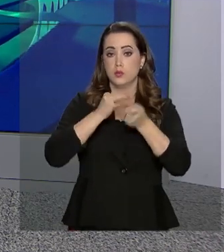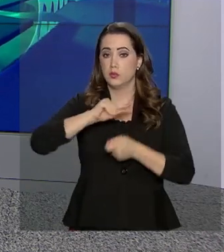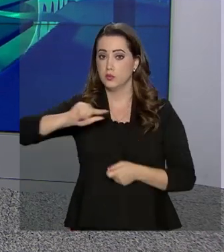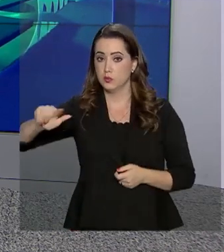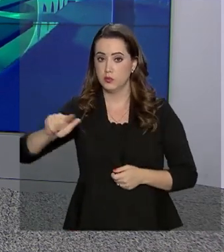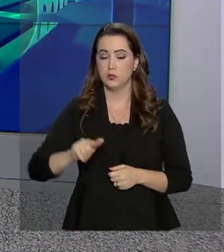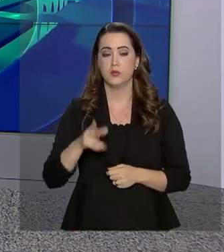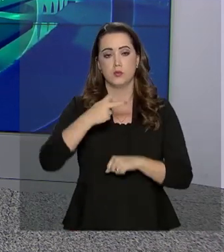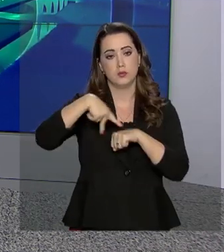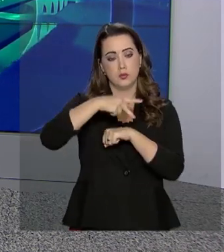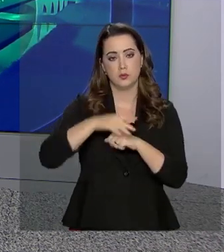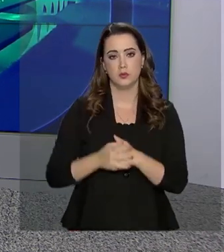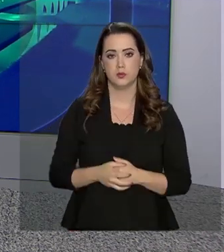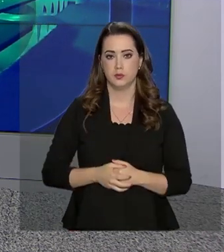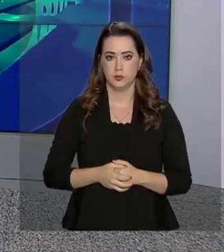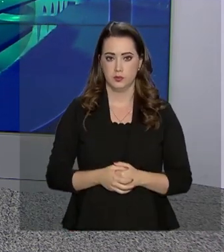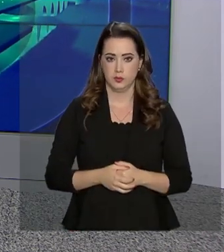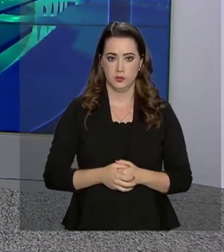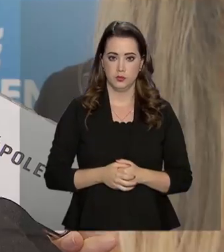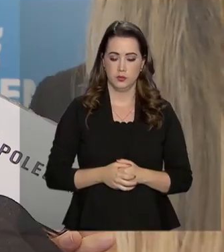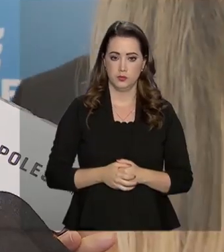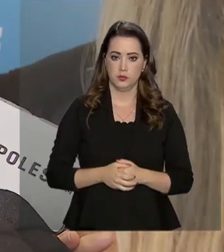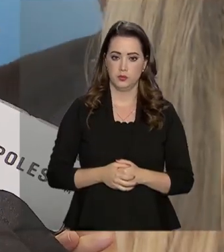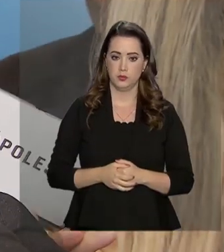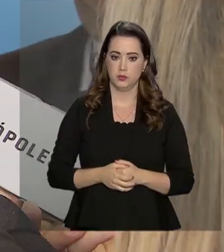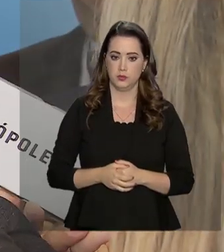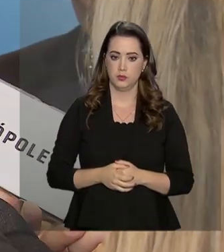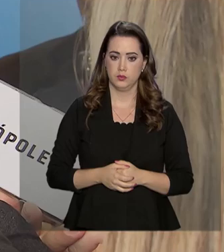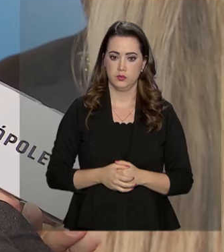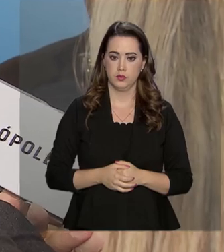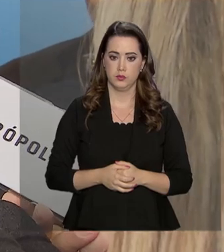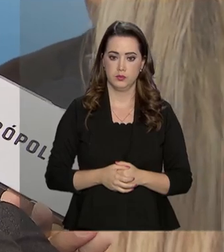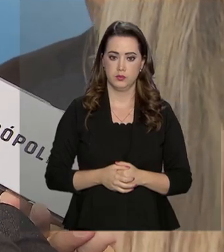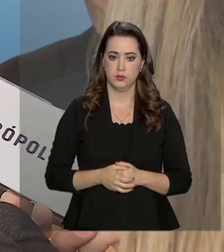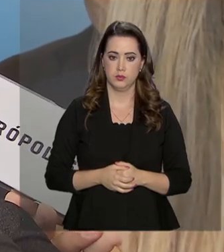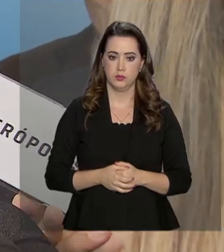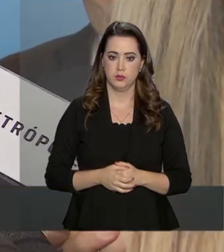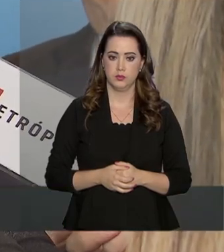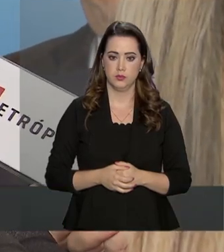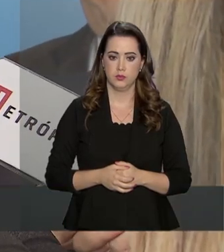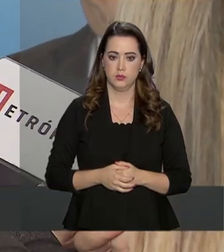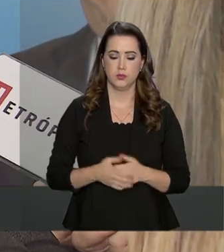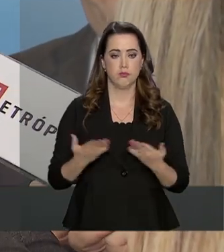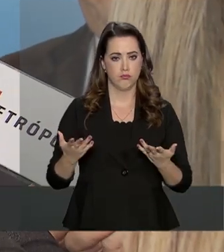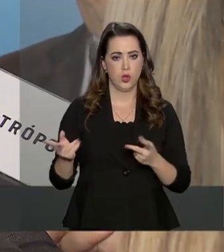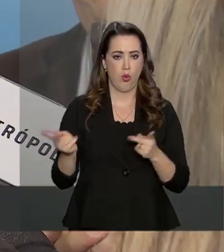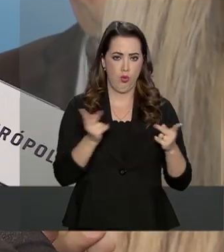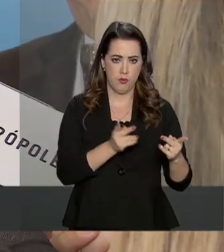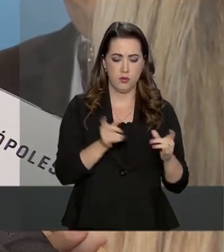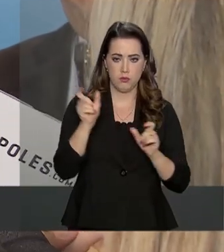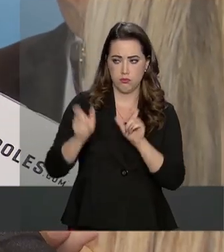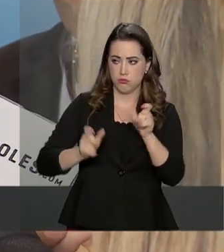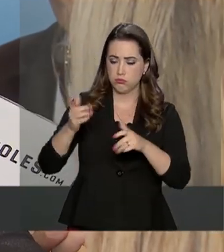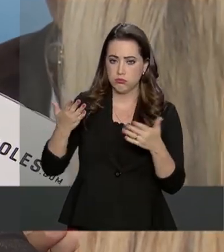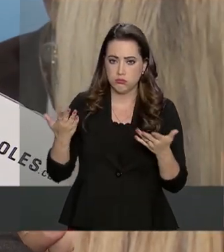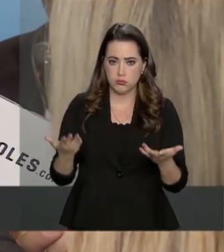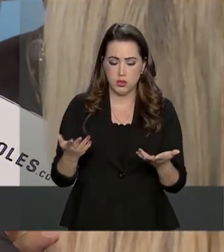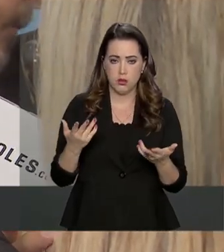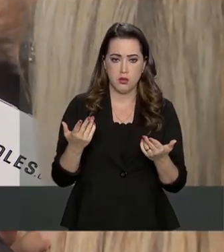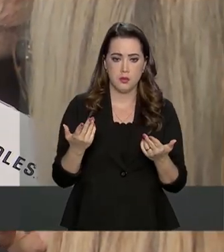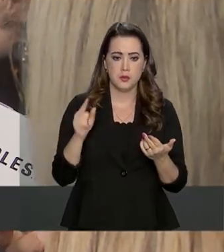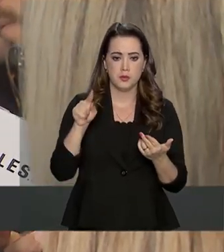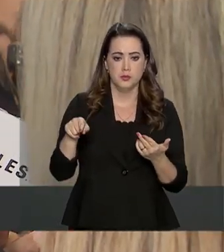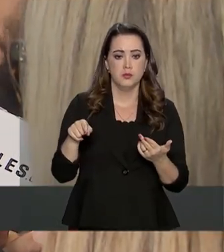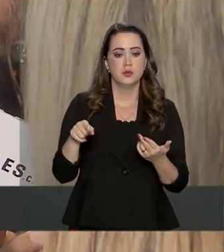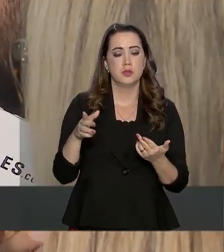para o equilíbrio fiscal do país. Vai ser o tom de convidá-los, a